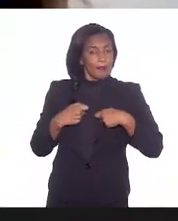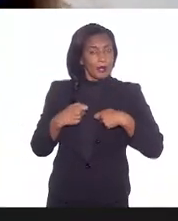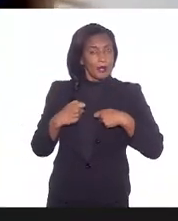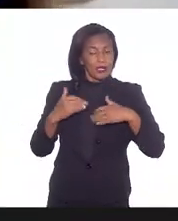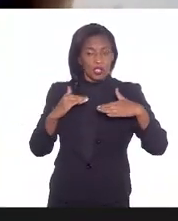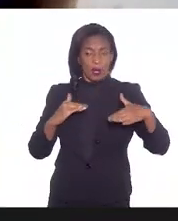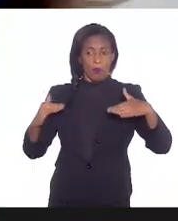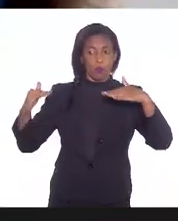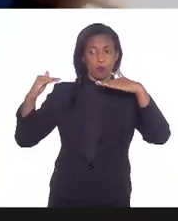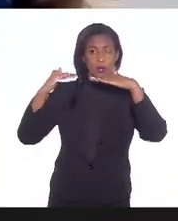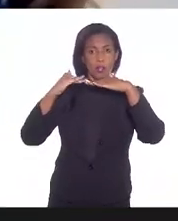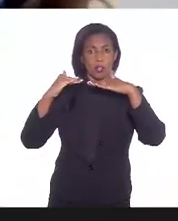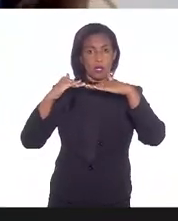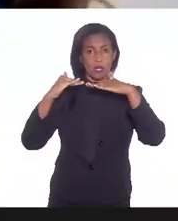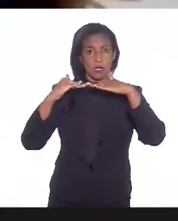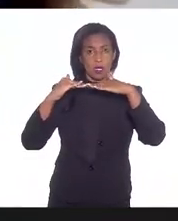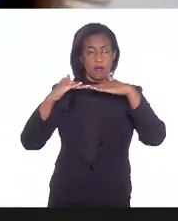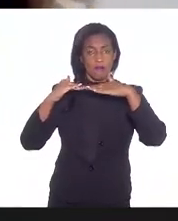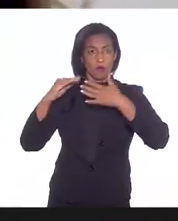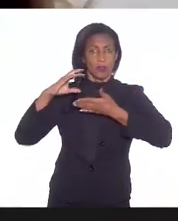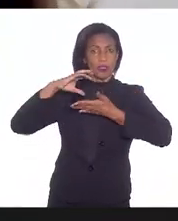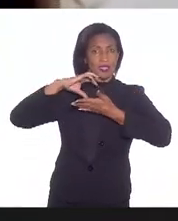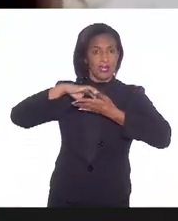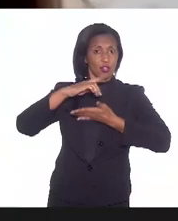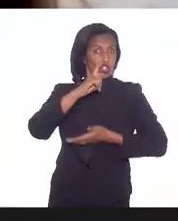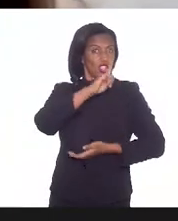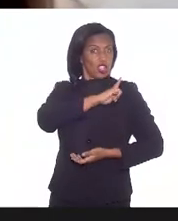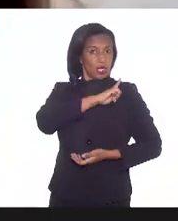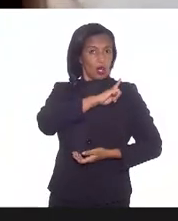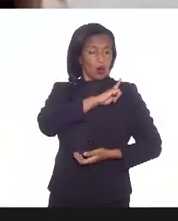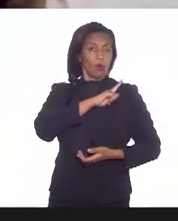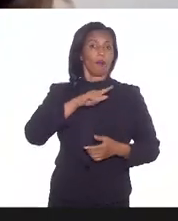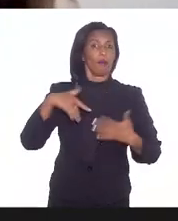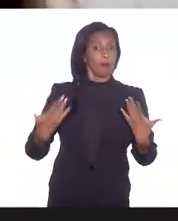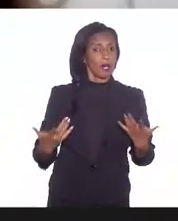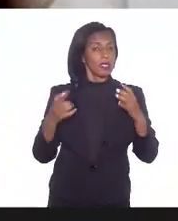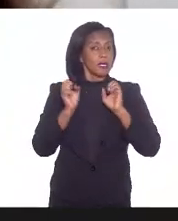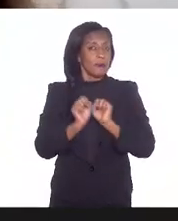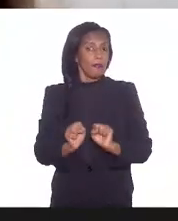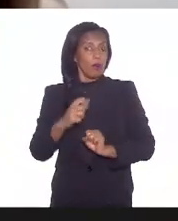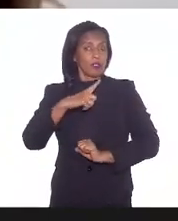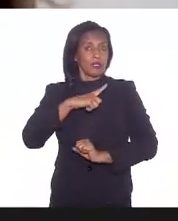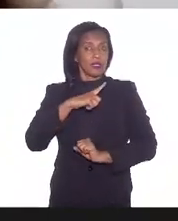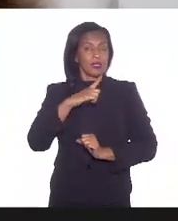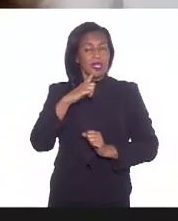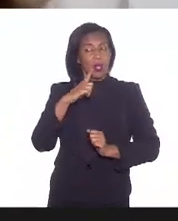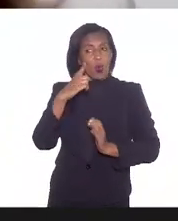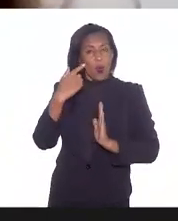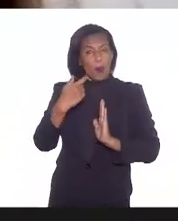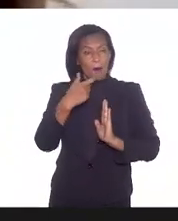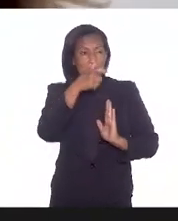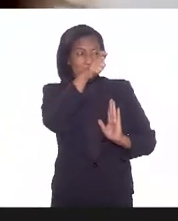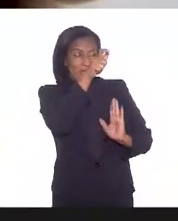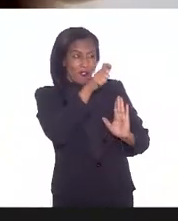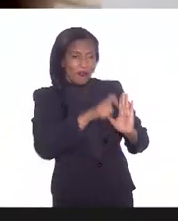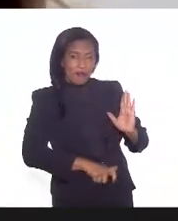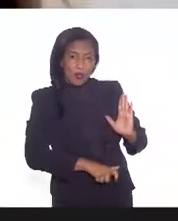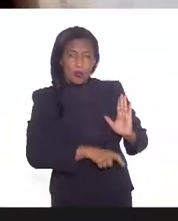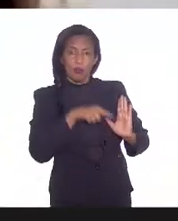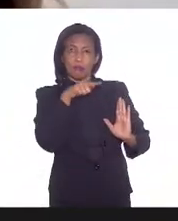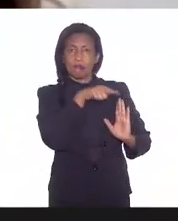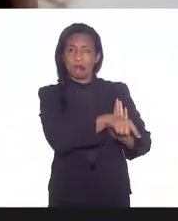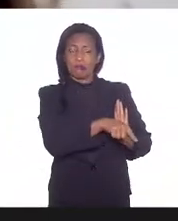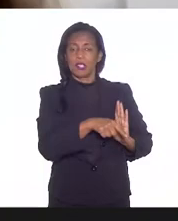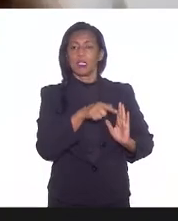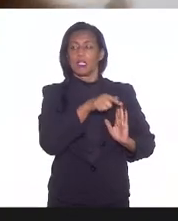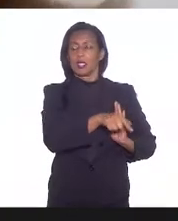central e para o nível de gestão justamente para que se possa ter um perfil que permita o